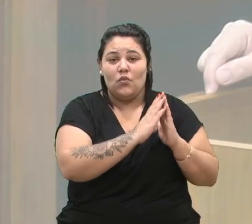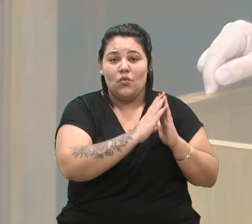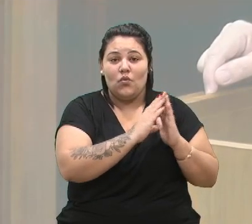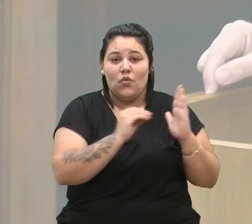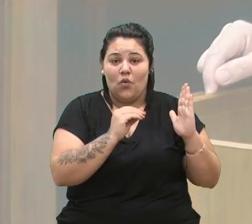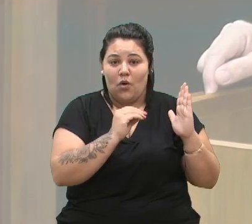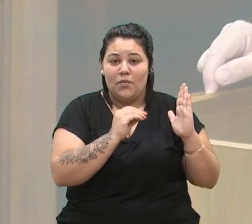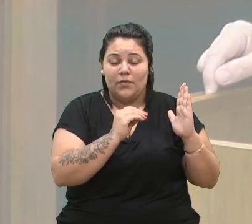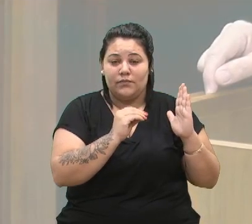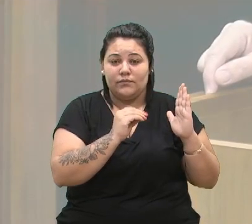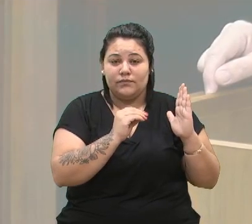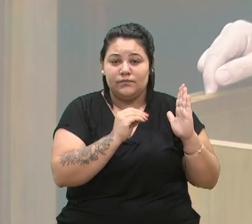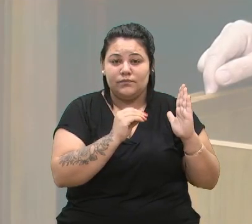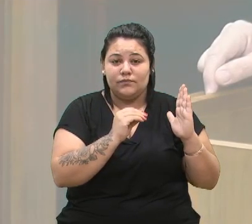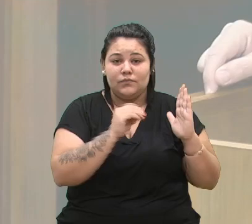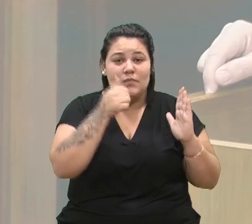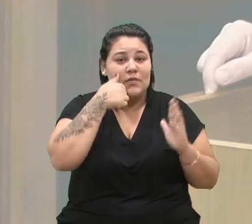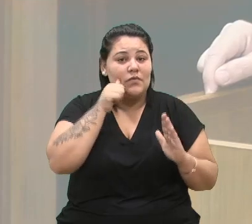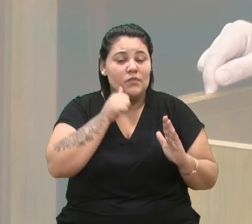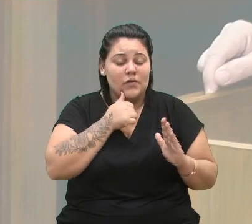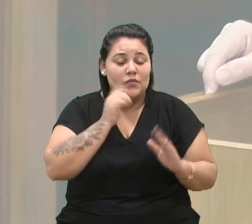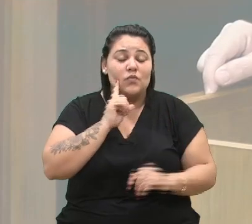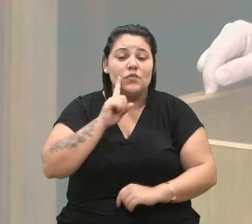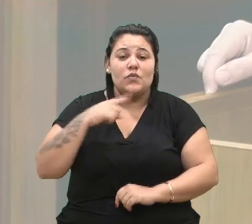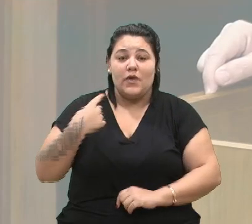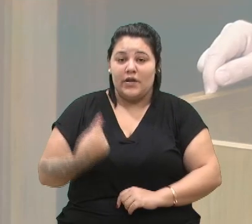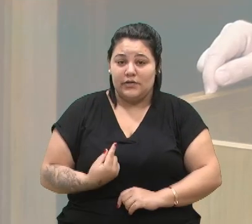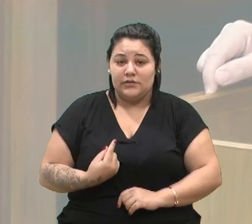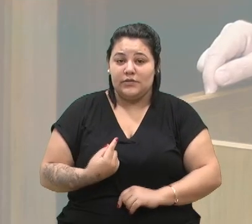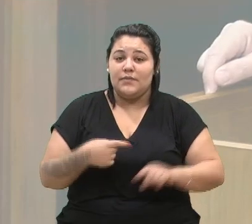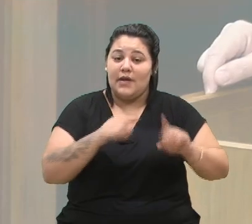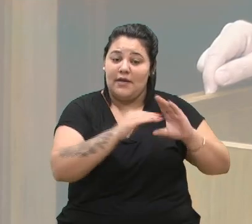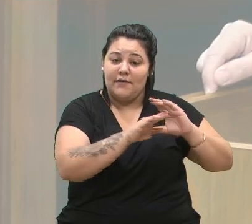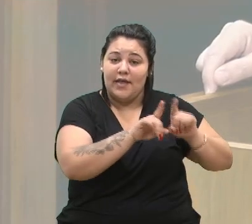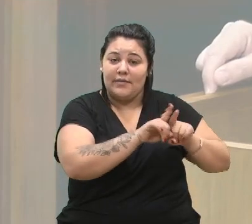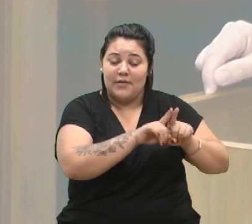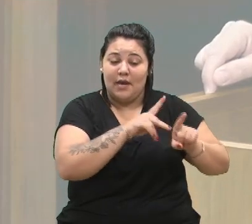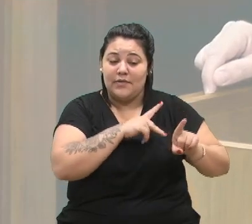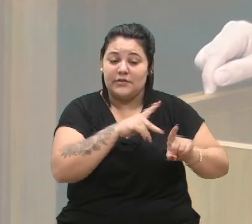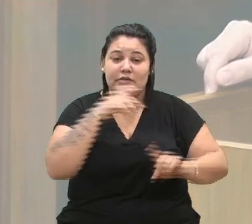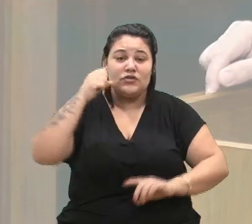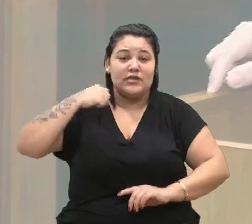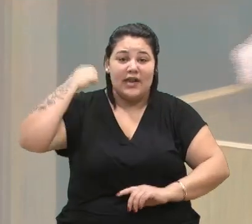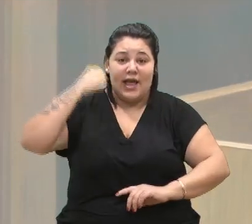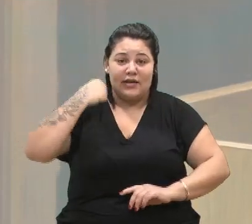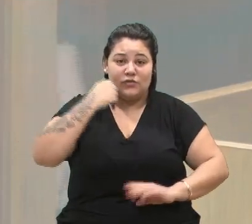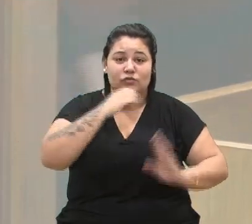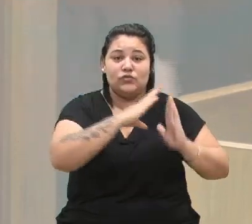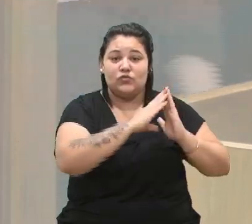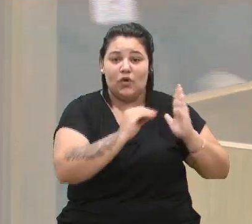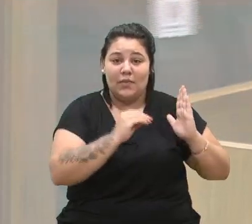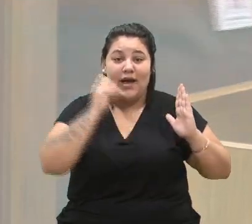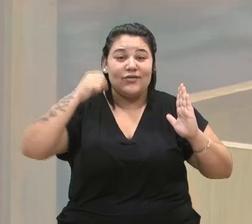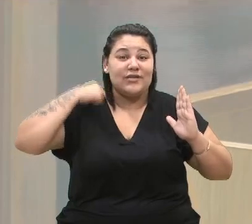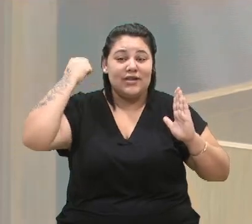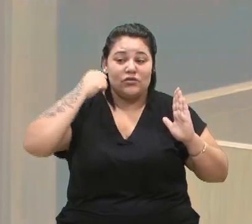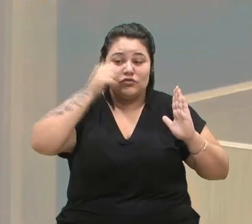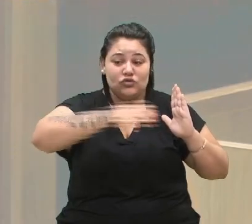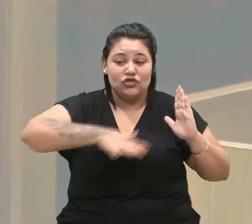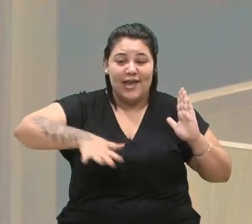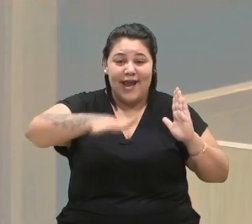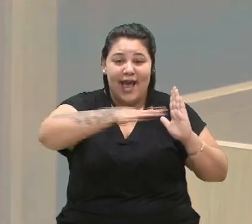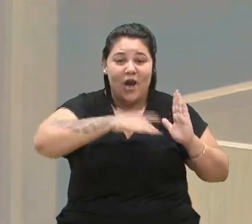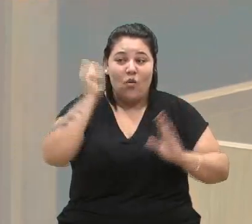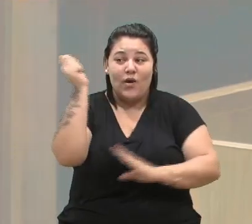Maurício Marcon, Denise Pessoa, à Presidência do Senado Federal, com cópia aos senadores gaúchos, também o Luiz Reise,